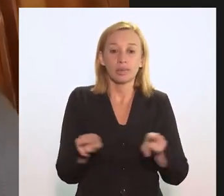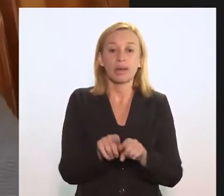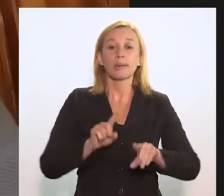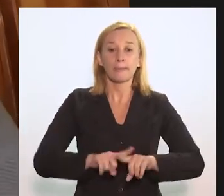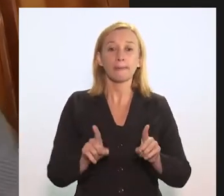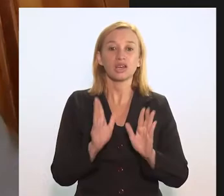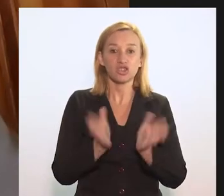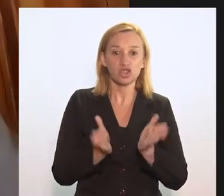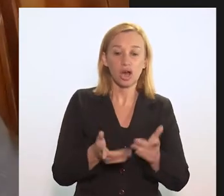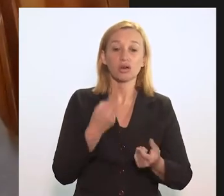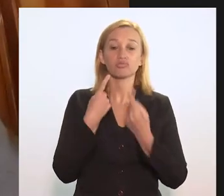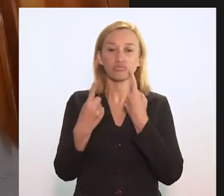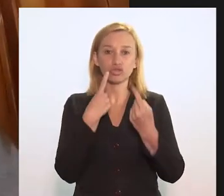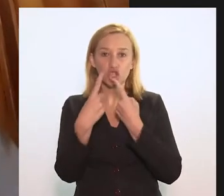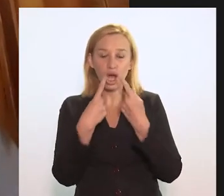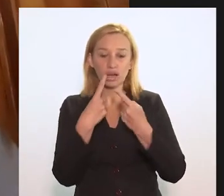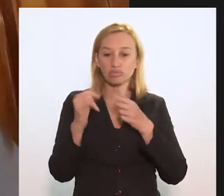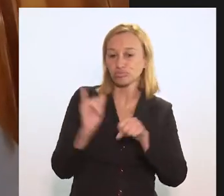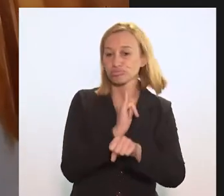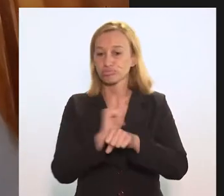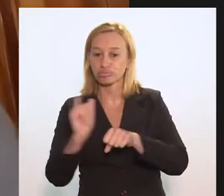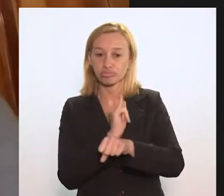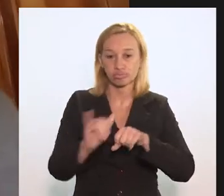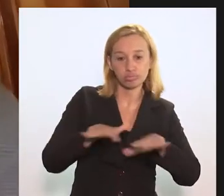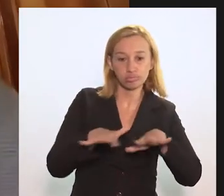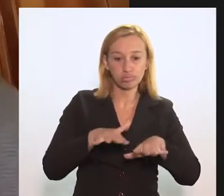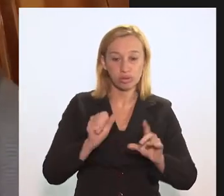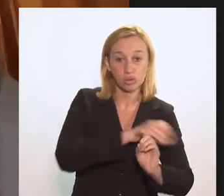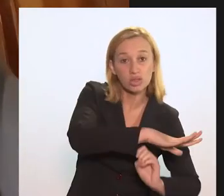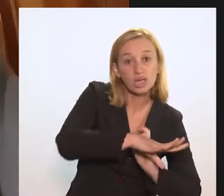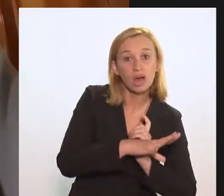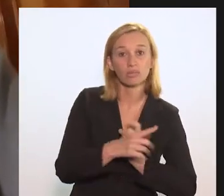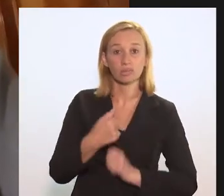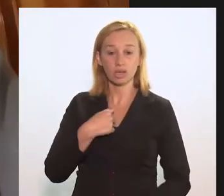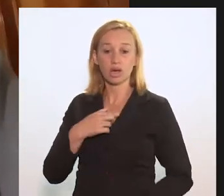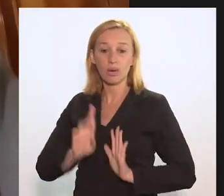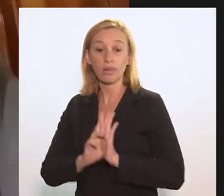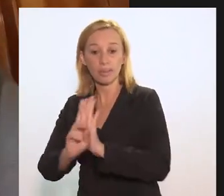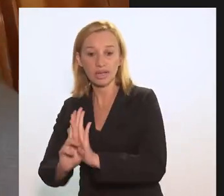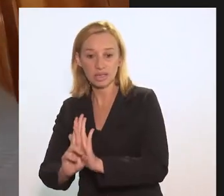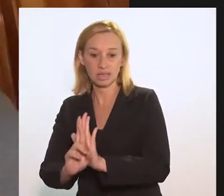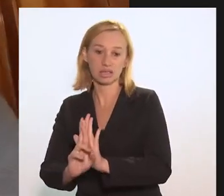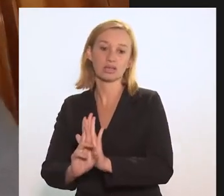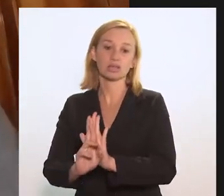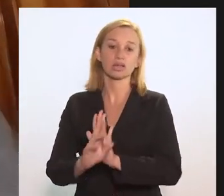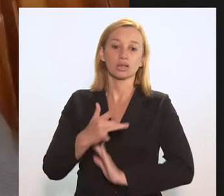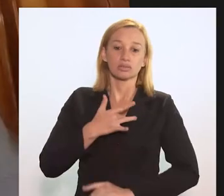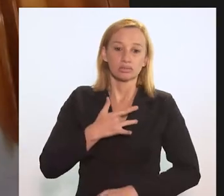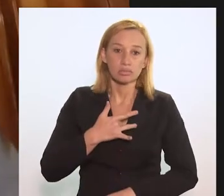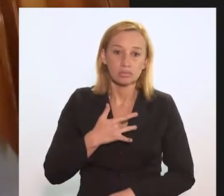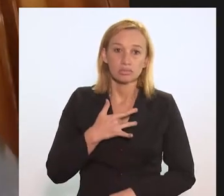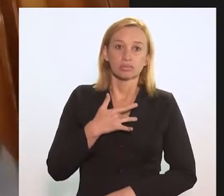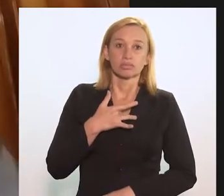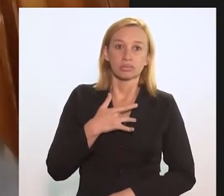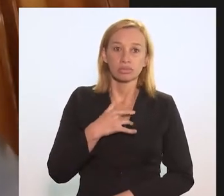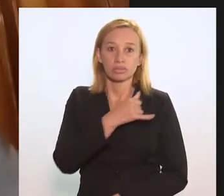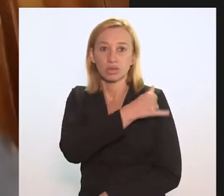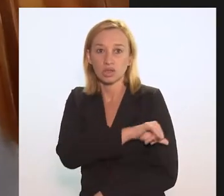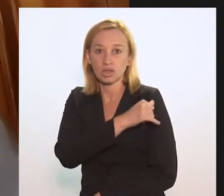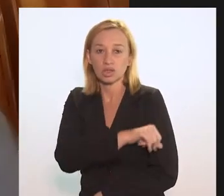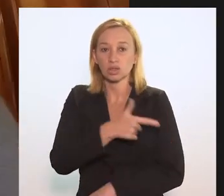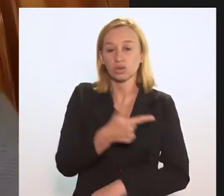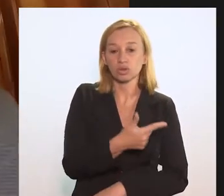também de abrir um espaço também de diálogo, articulação com o movimento social. Eu aqui represento o Fórum de Tuberculose do Rio de Janeiro,